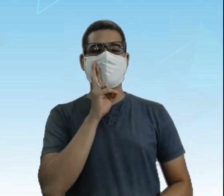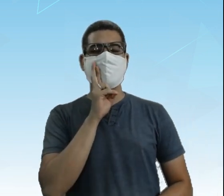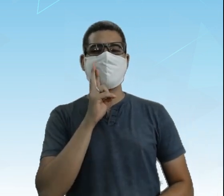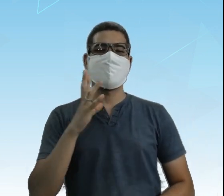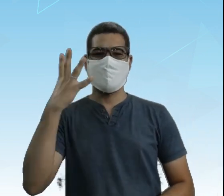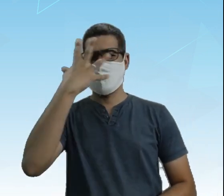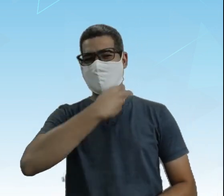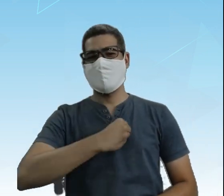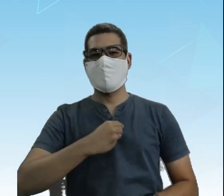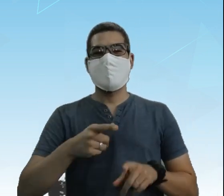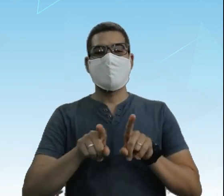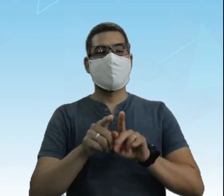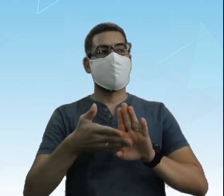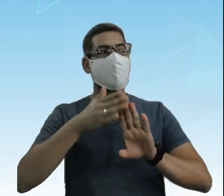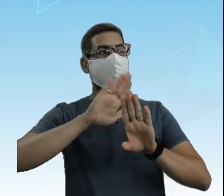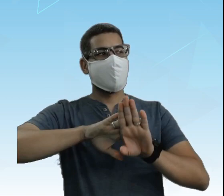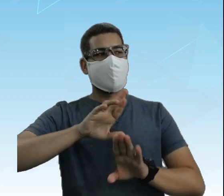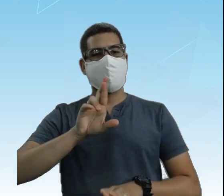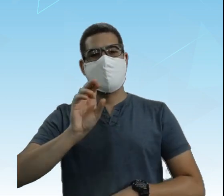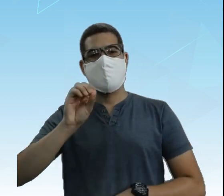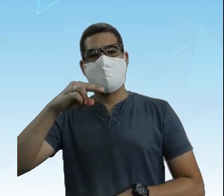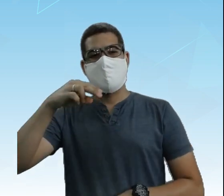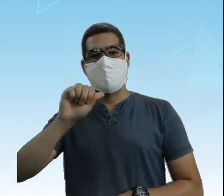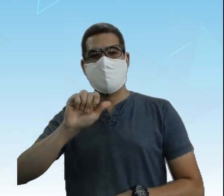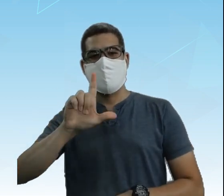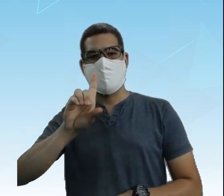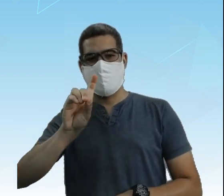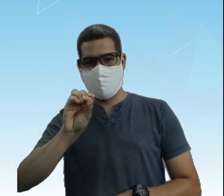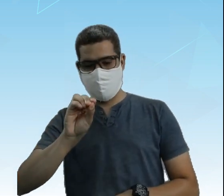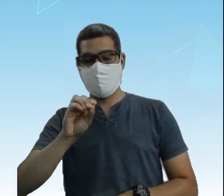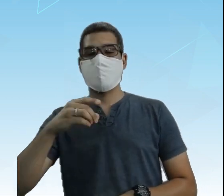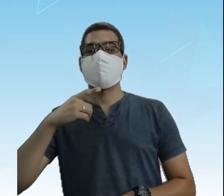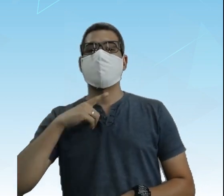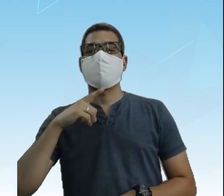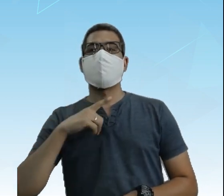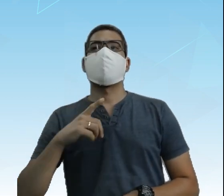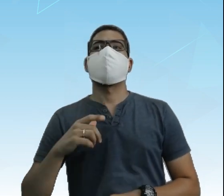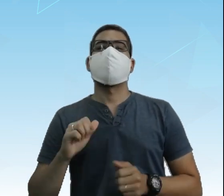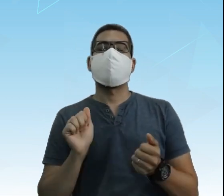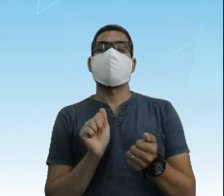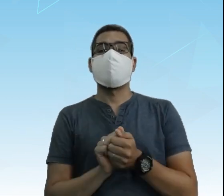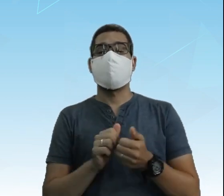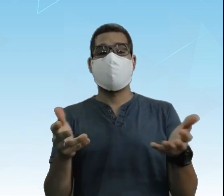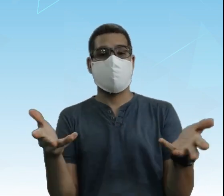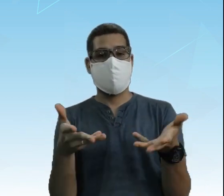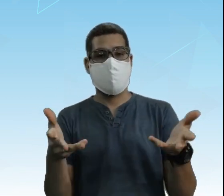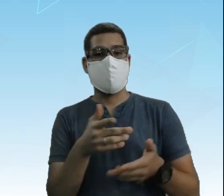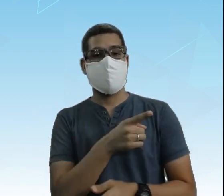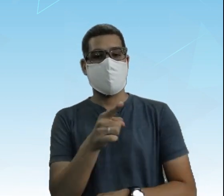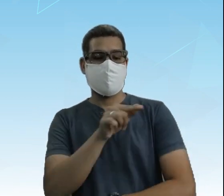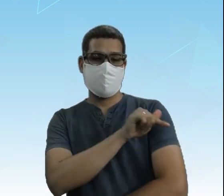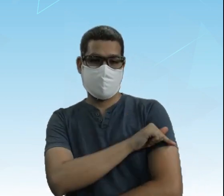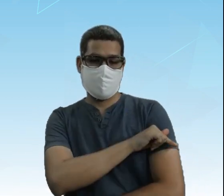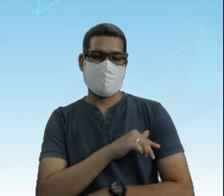vocês E ele, Ronaldão, nosso parceiraz, está conosco para a nossa videoaula de hoje, para você do sétimo ano